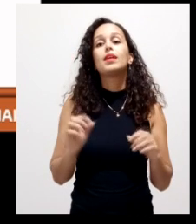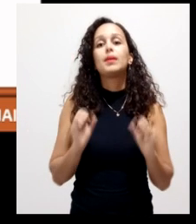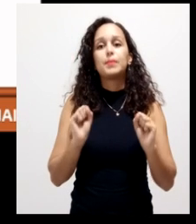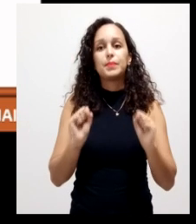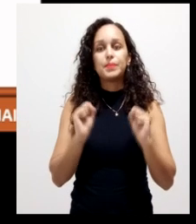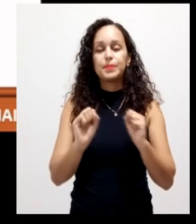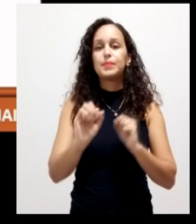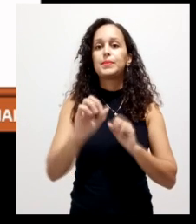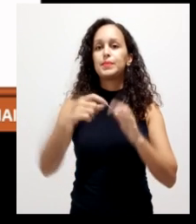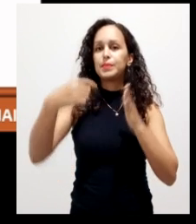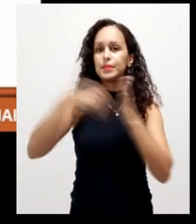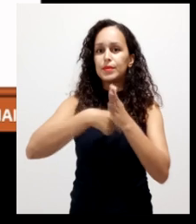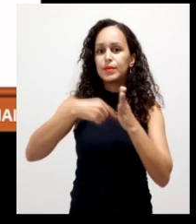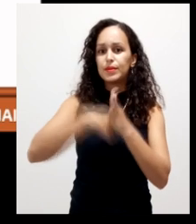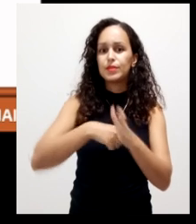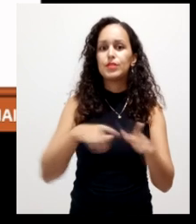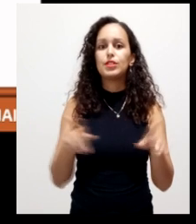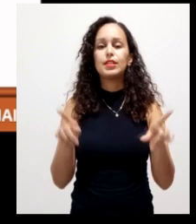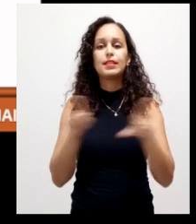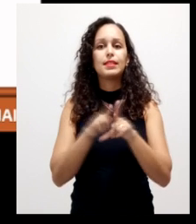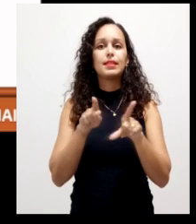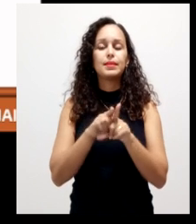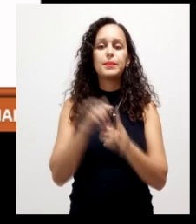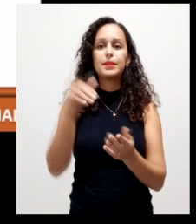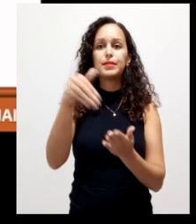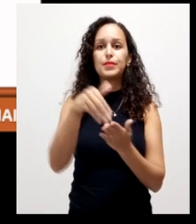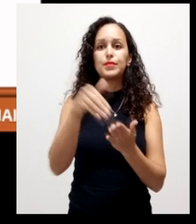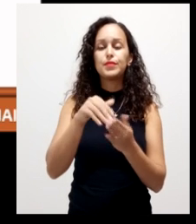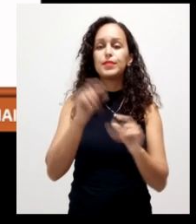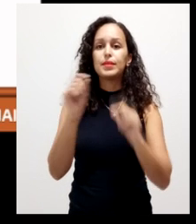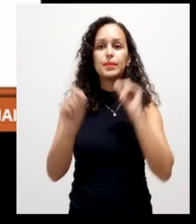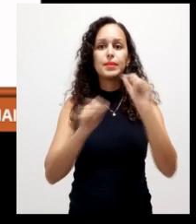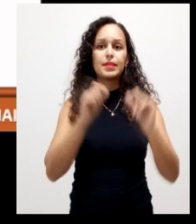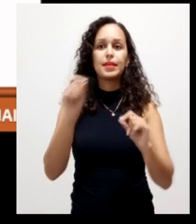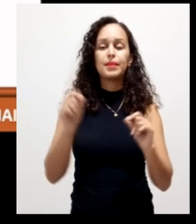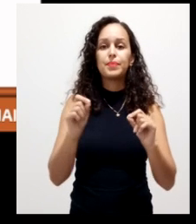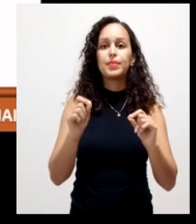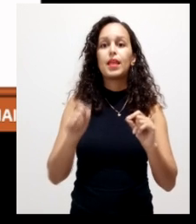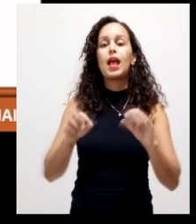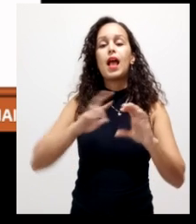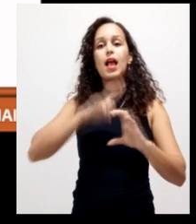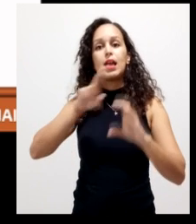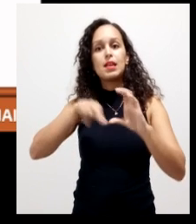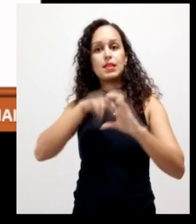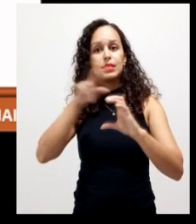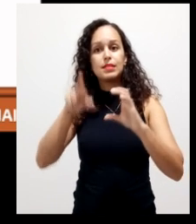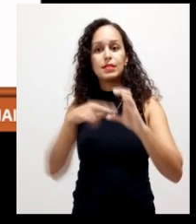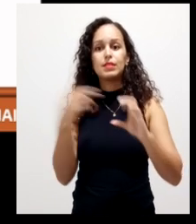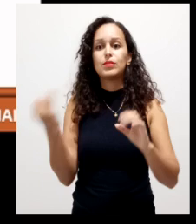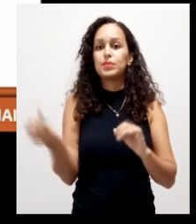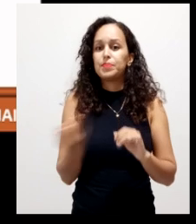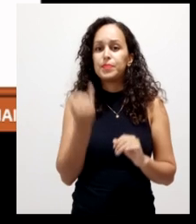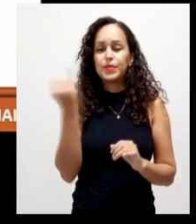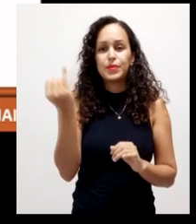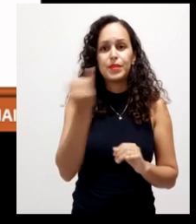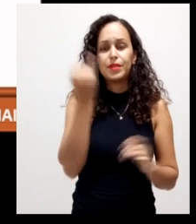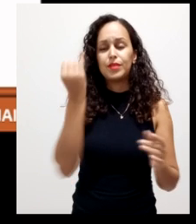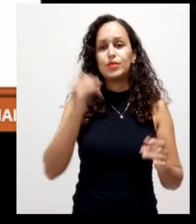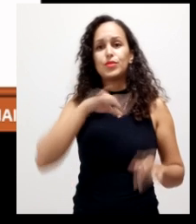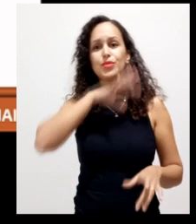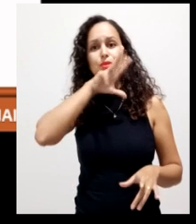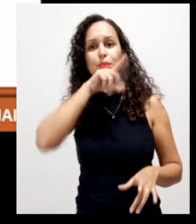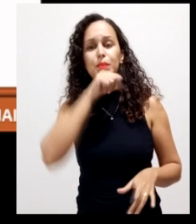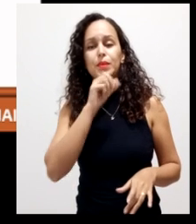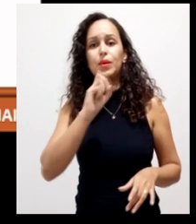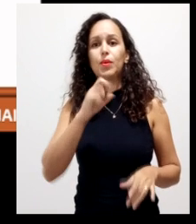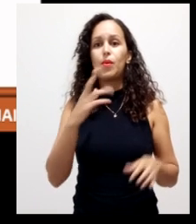consideração final dessa apresentação que a importância da reciclagem de resíduos animais e vegetais gerados dentro do